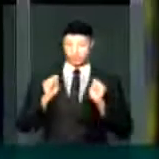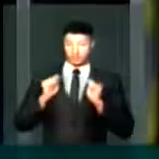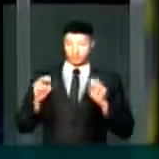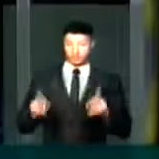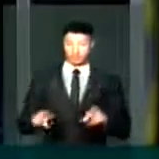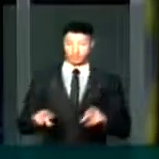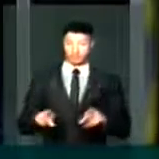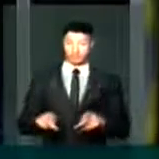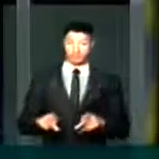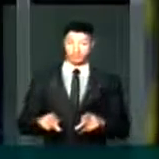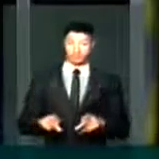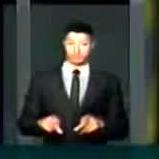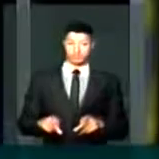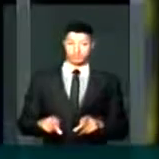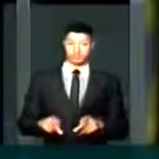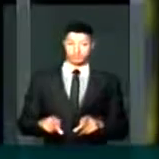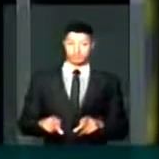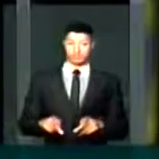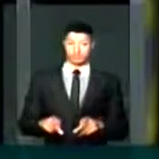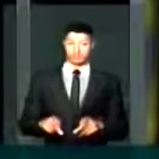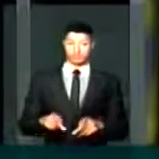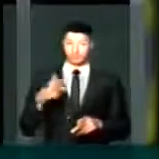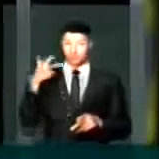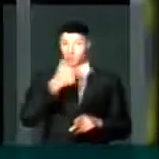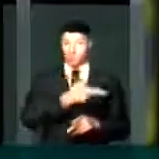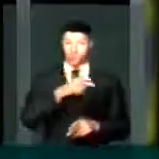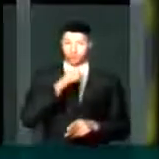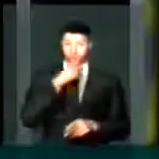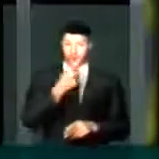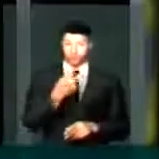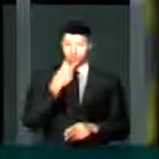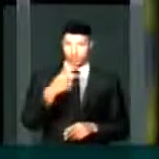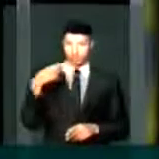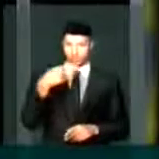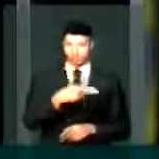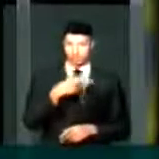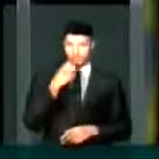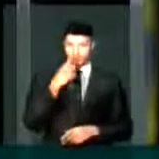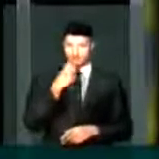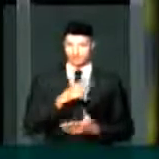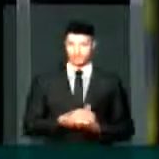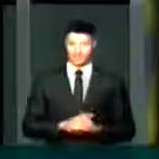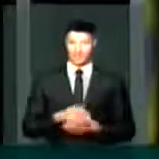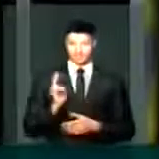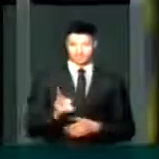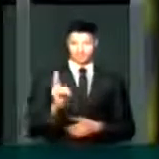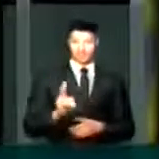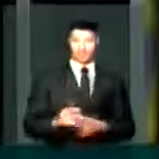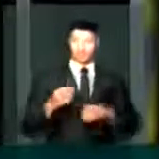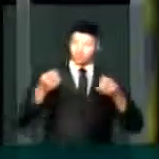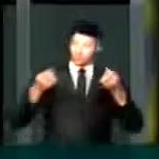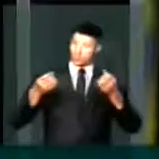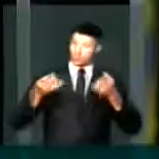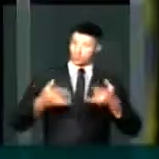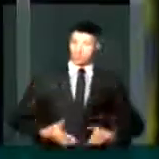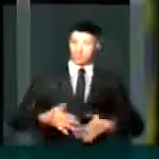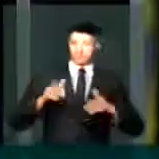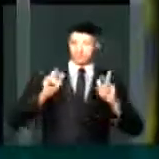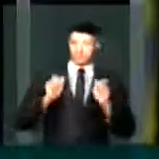colocando na conta